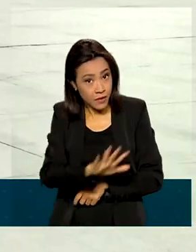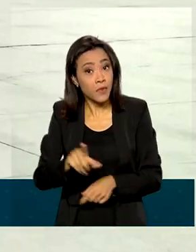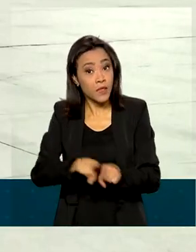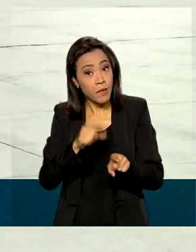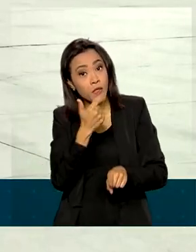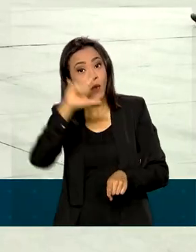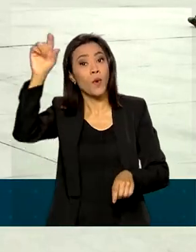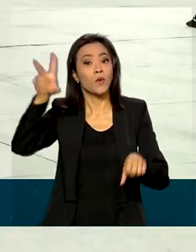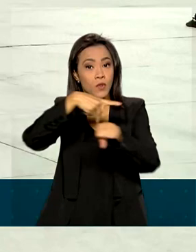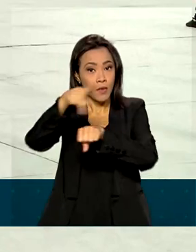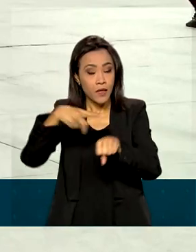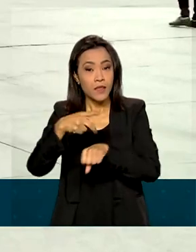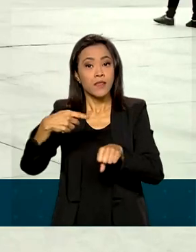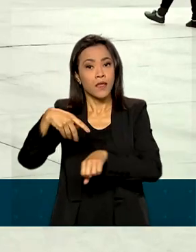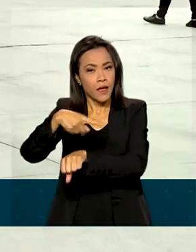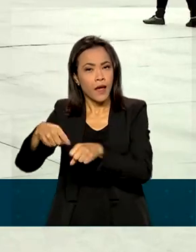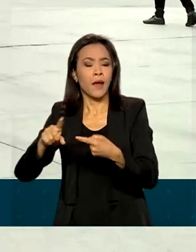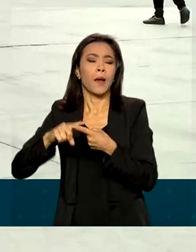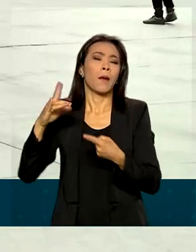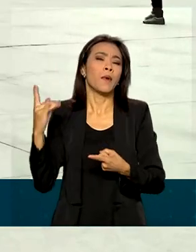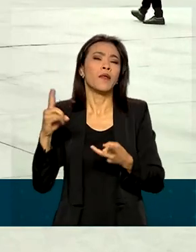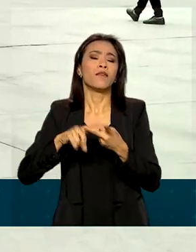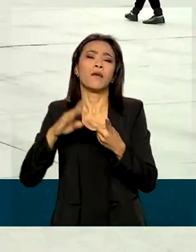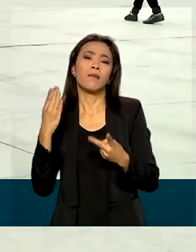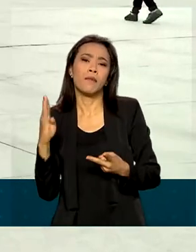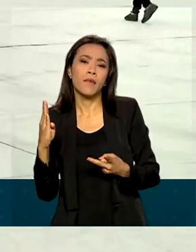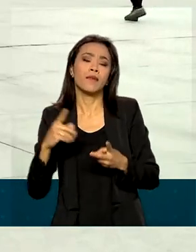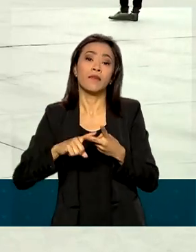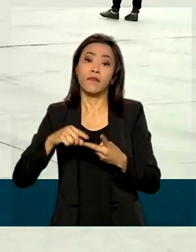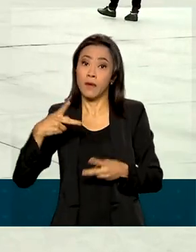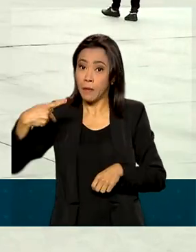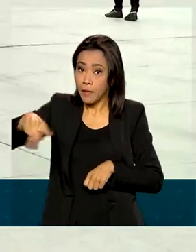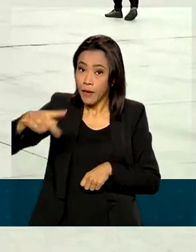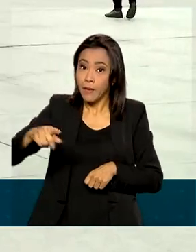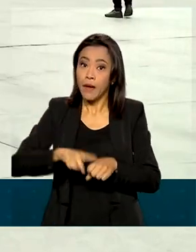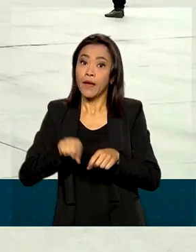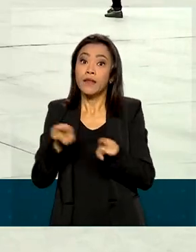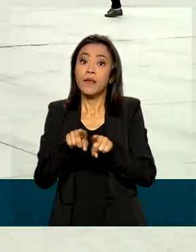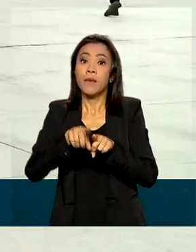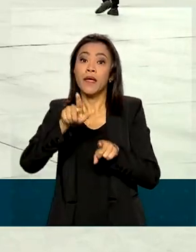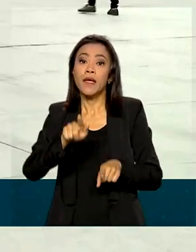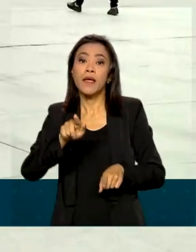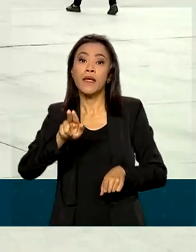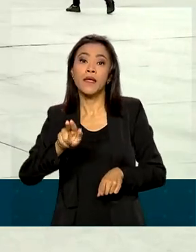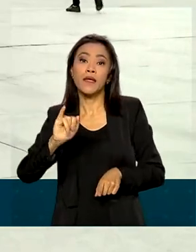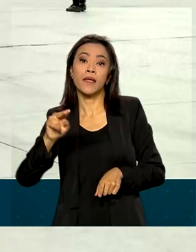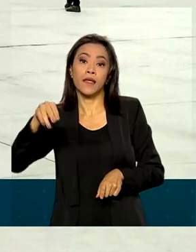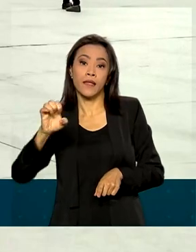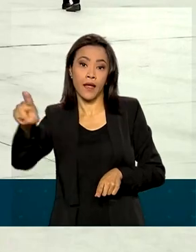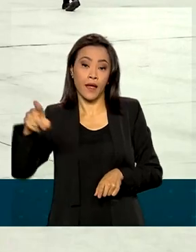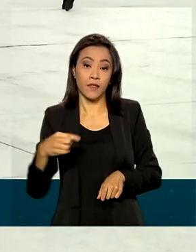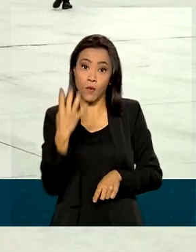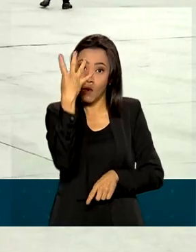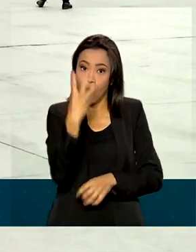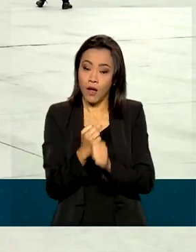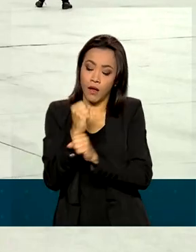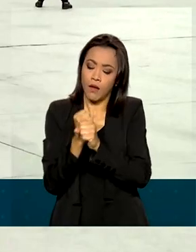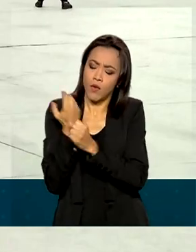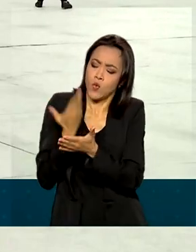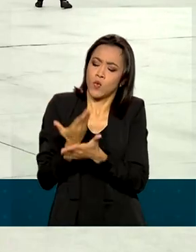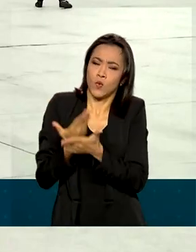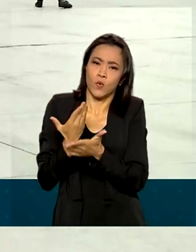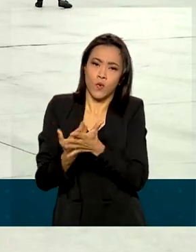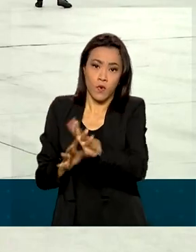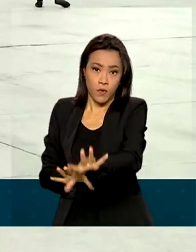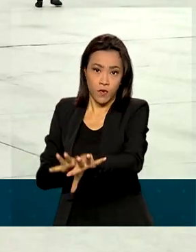países, nações amigas como Bolívia, Paraguai e Guiné-Bissau. Os jovens passam por quatro anos de formação aqui na